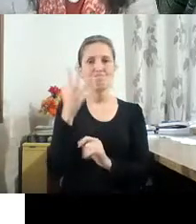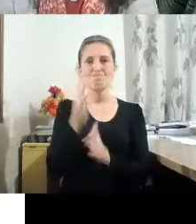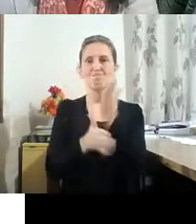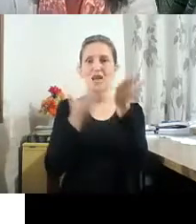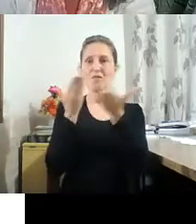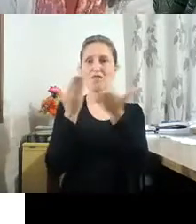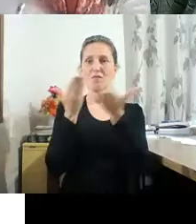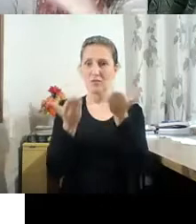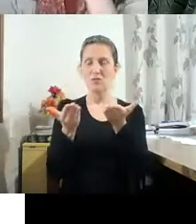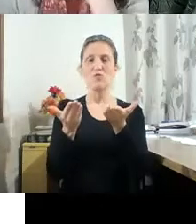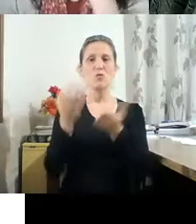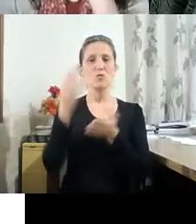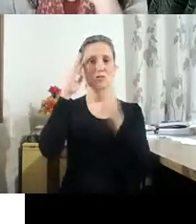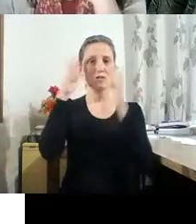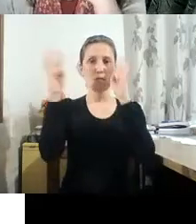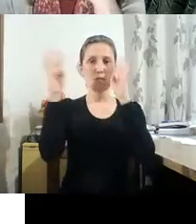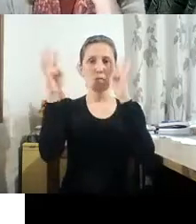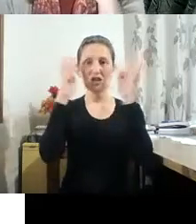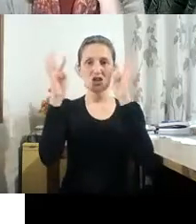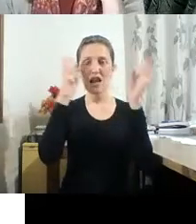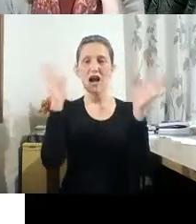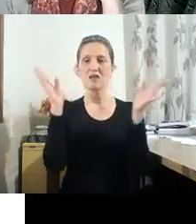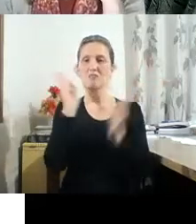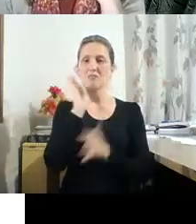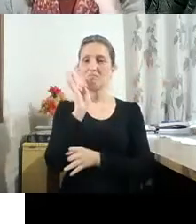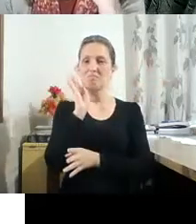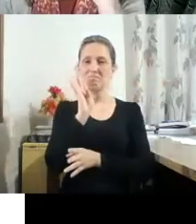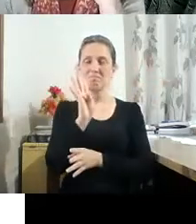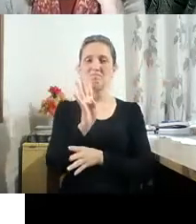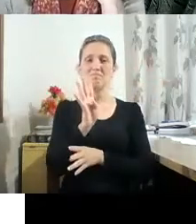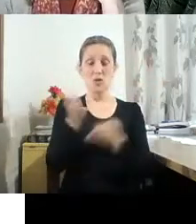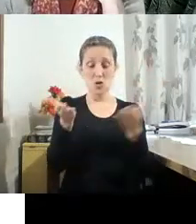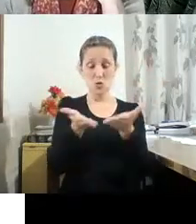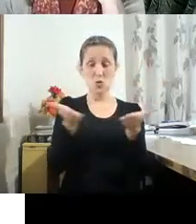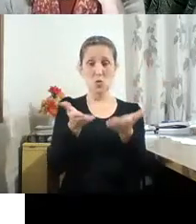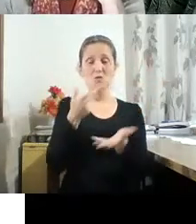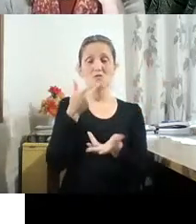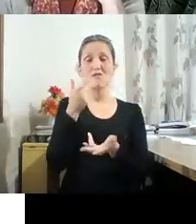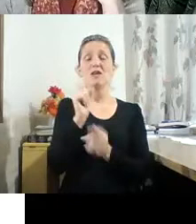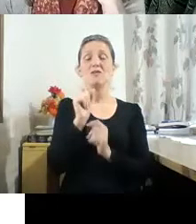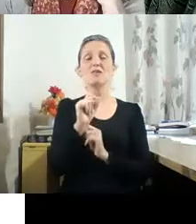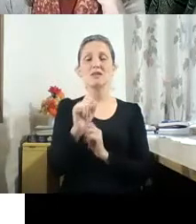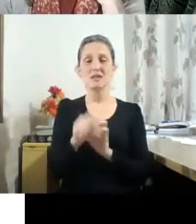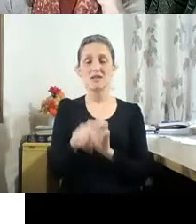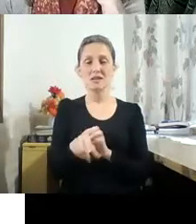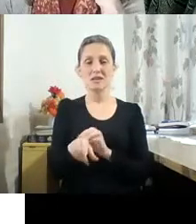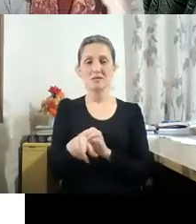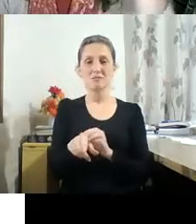desse imaginário, essa ideia do que hoje se chama desse